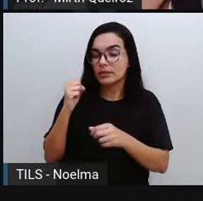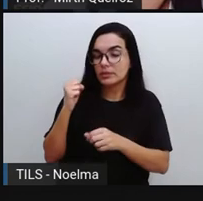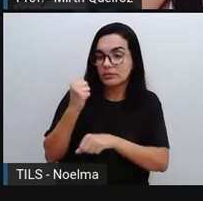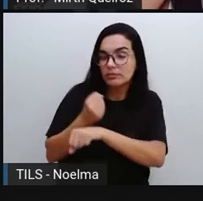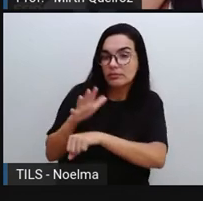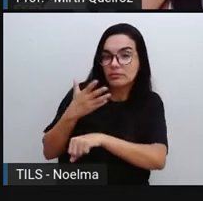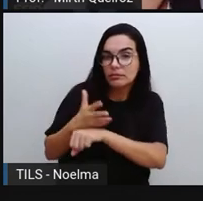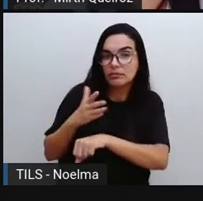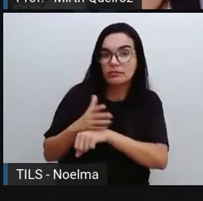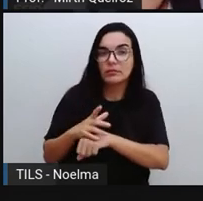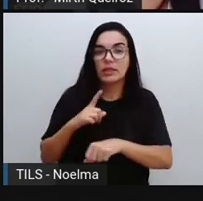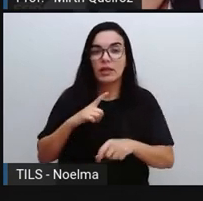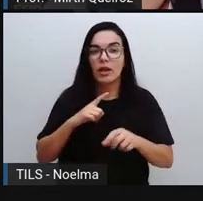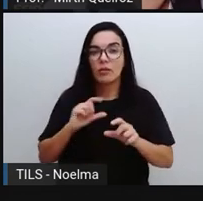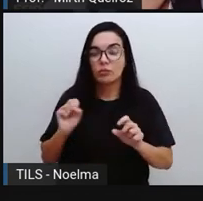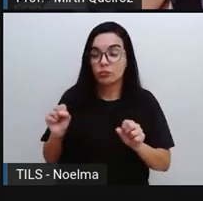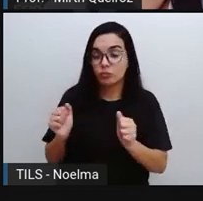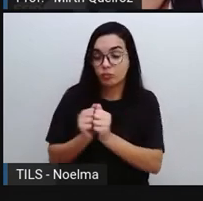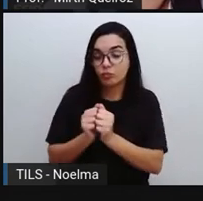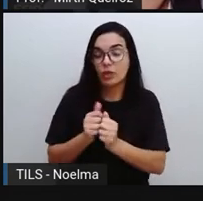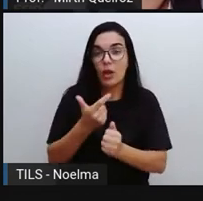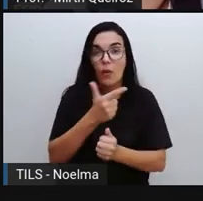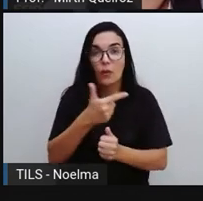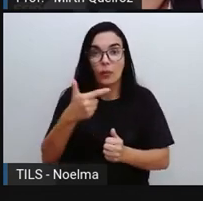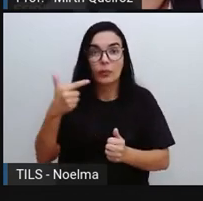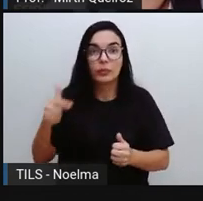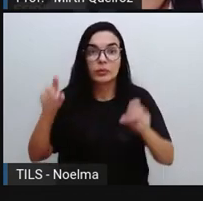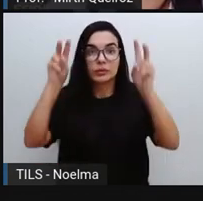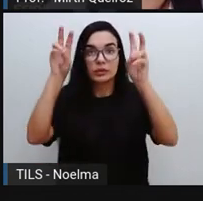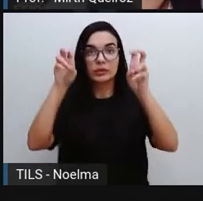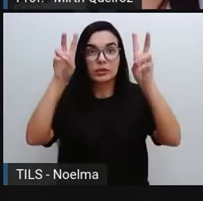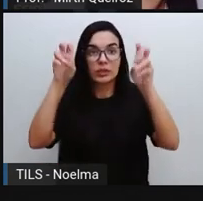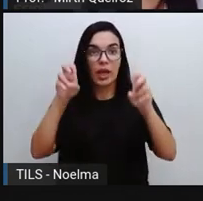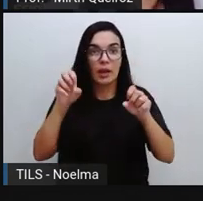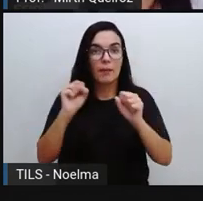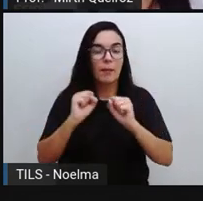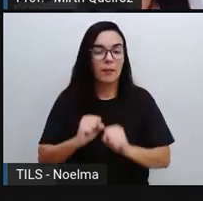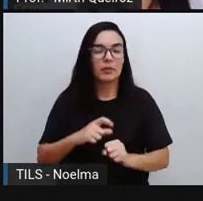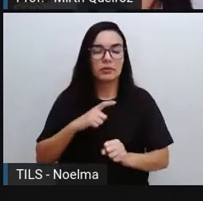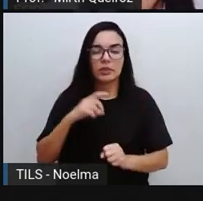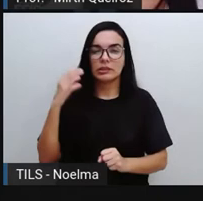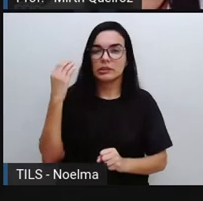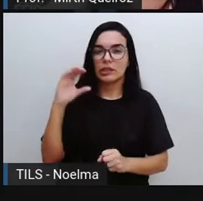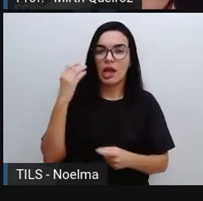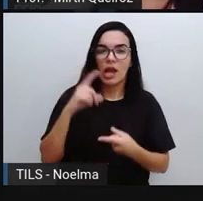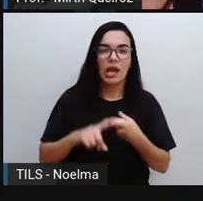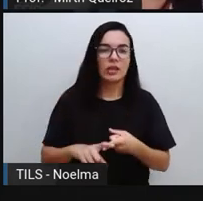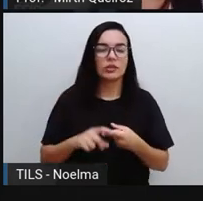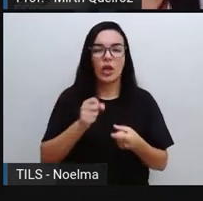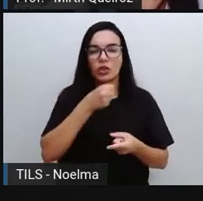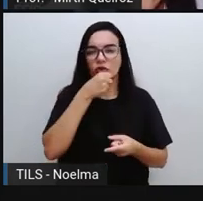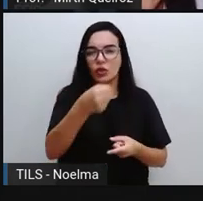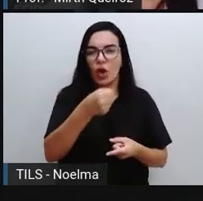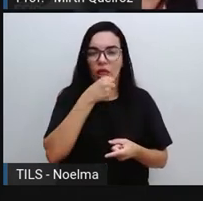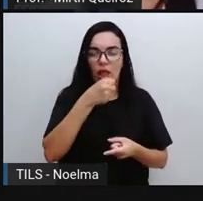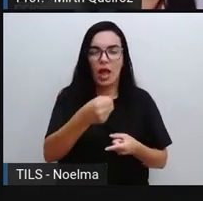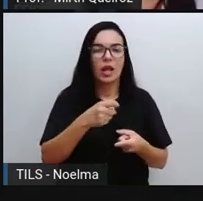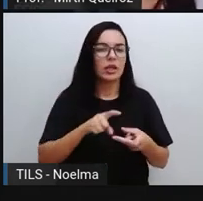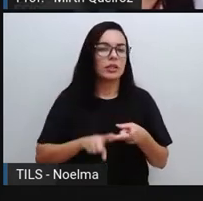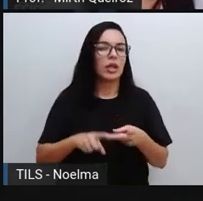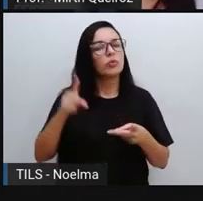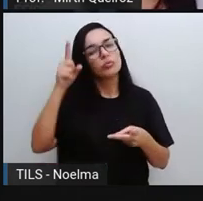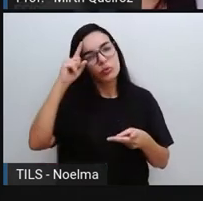partir da fusão de diferentes domínios aí discursivos, né? Como o de cunho científico, jornalístico, do